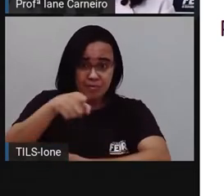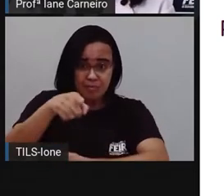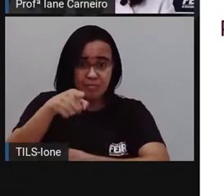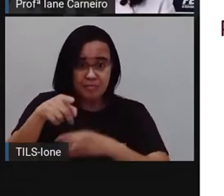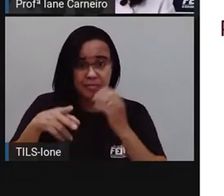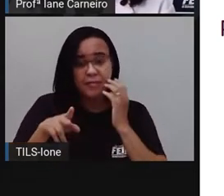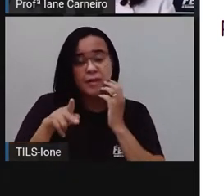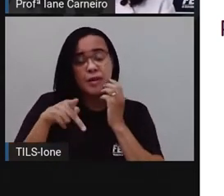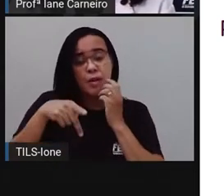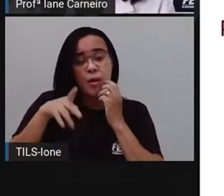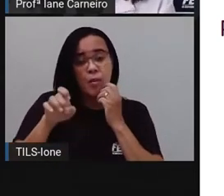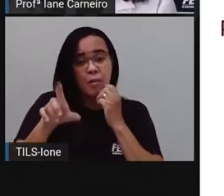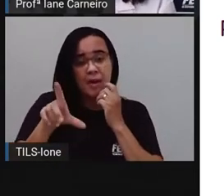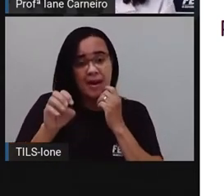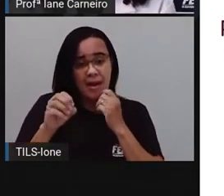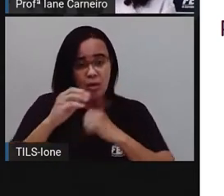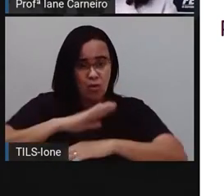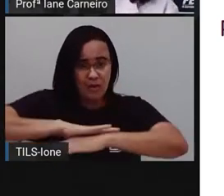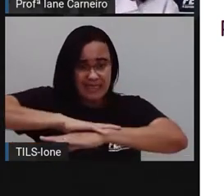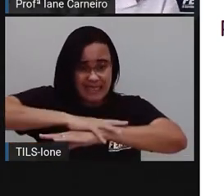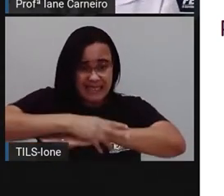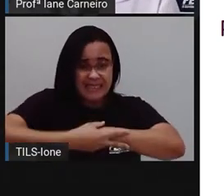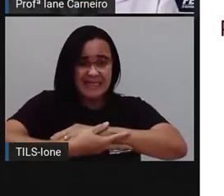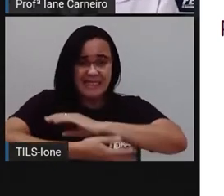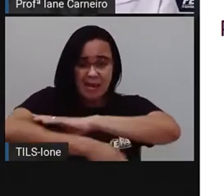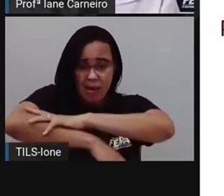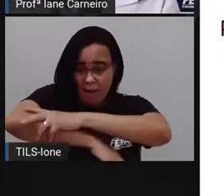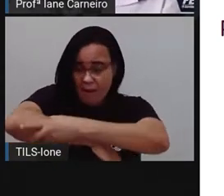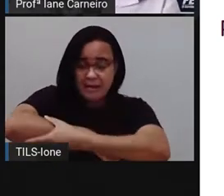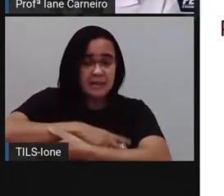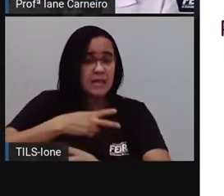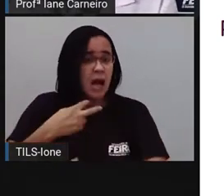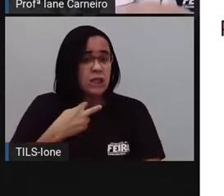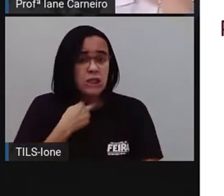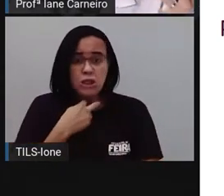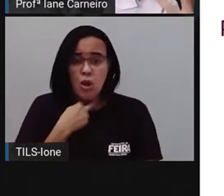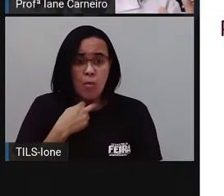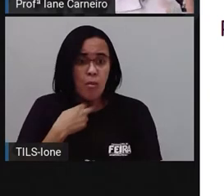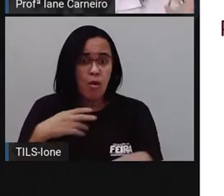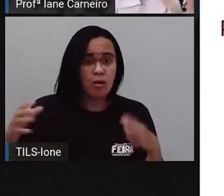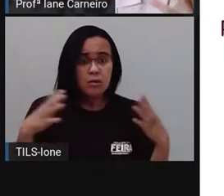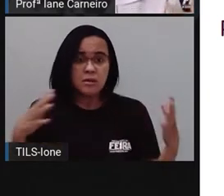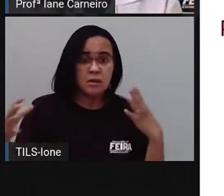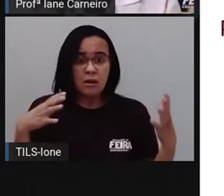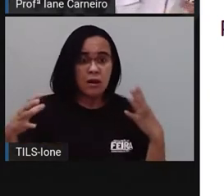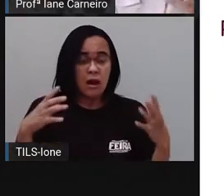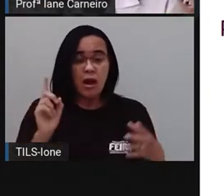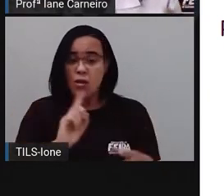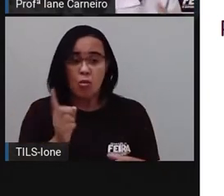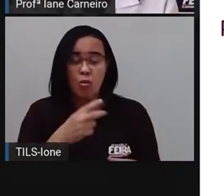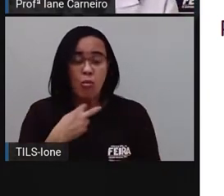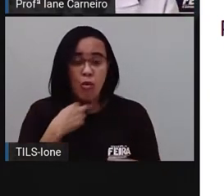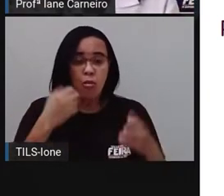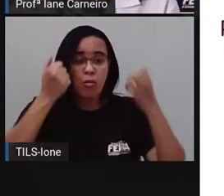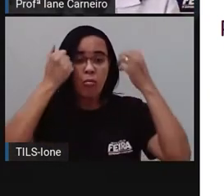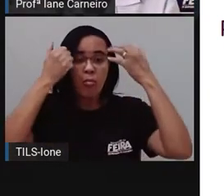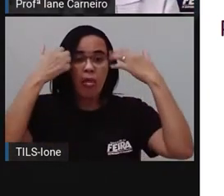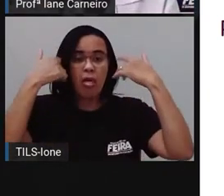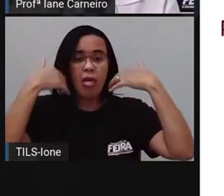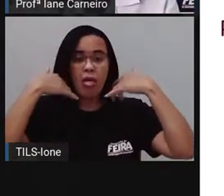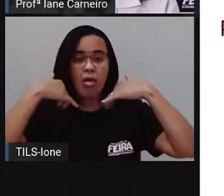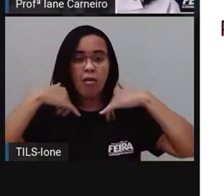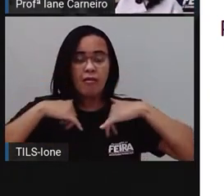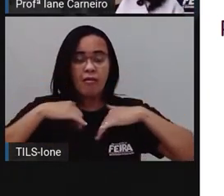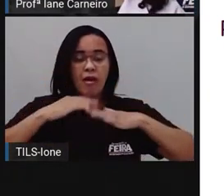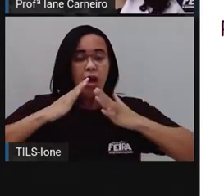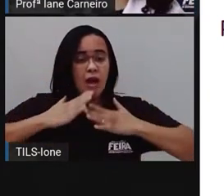o pelo dele, ó, é bem grosso. Eles não podem se agitar muito, porque senão eles suam pra valer, né? Então